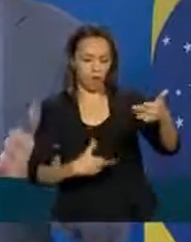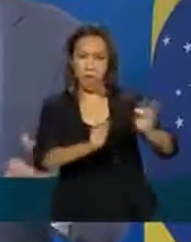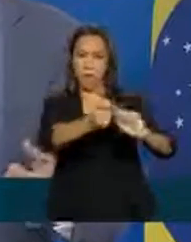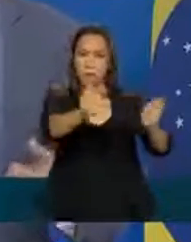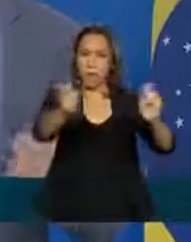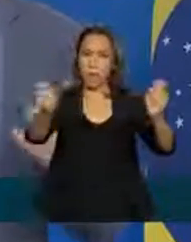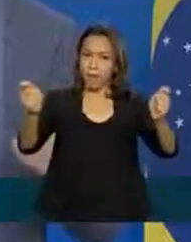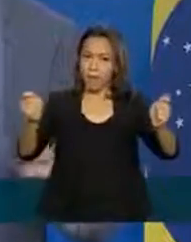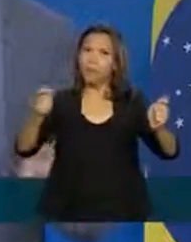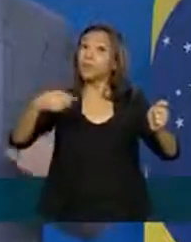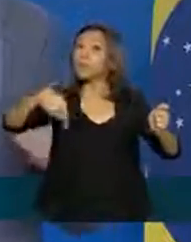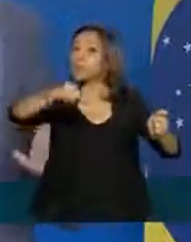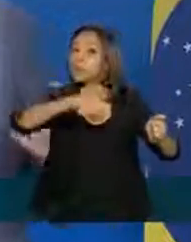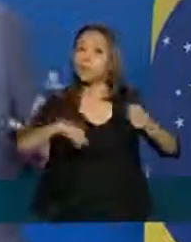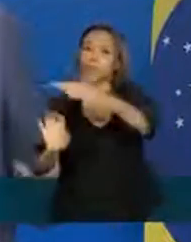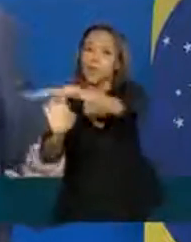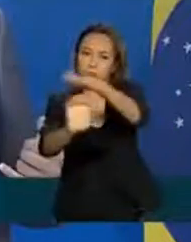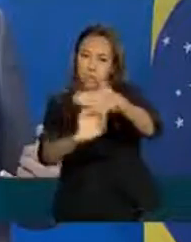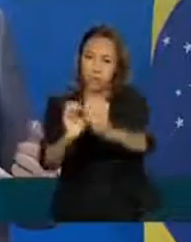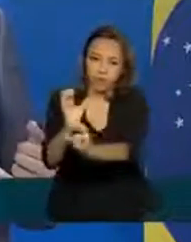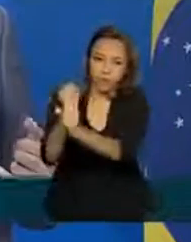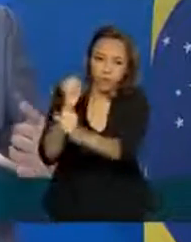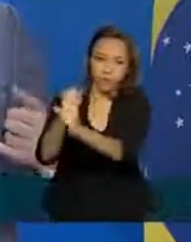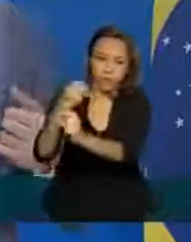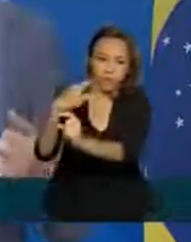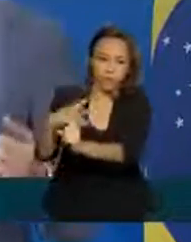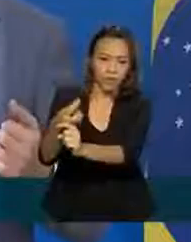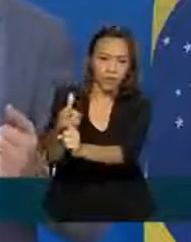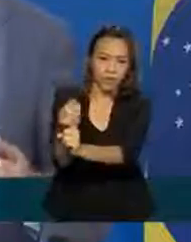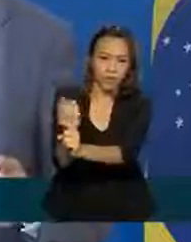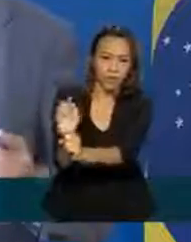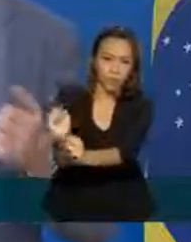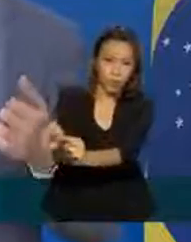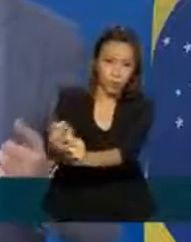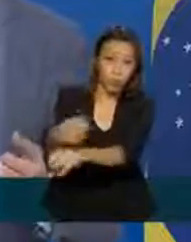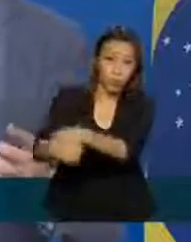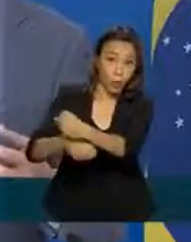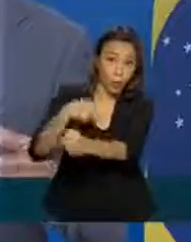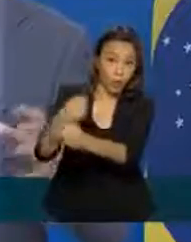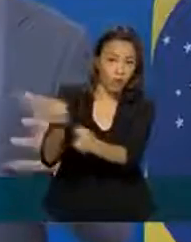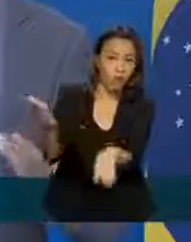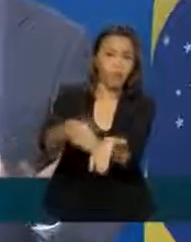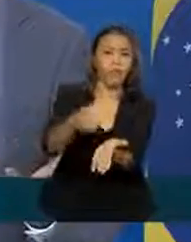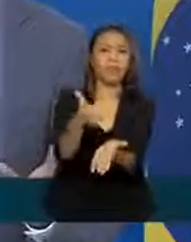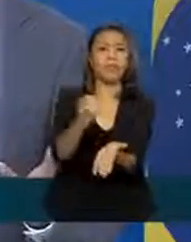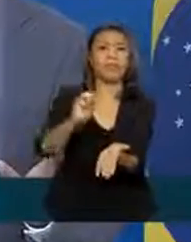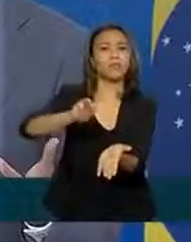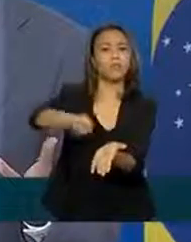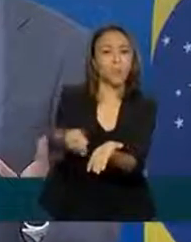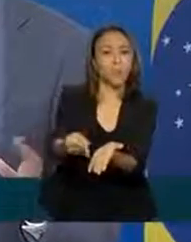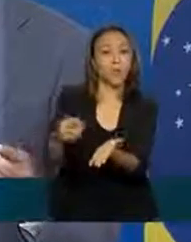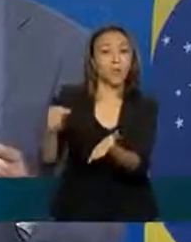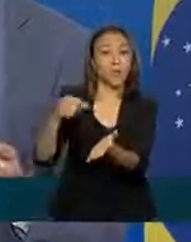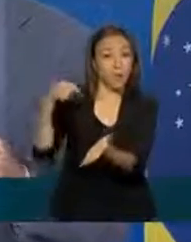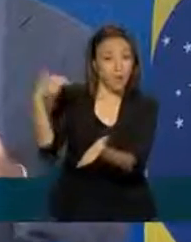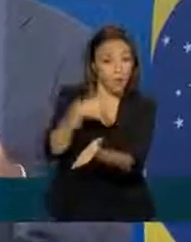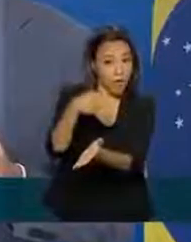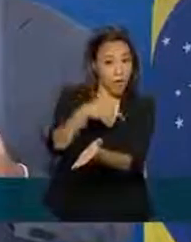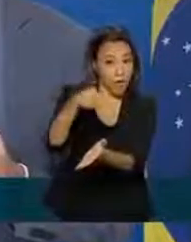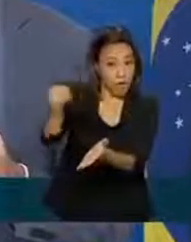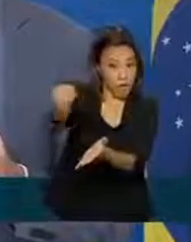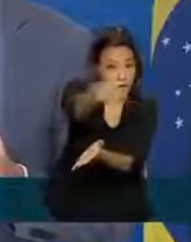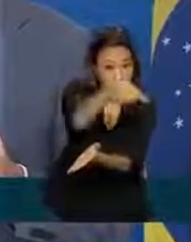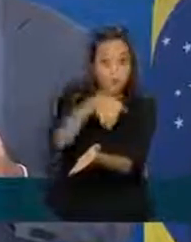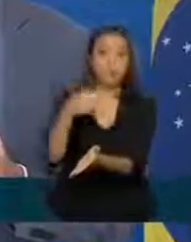empresas que faturam entre 360 mil por ano até 10 milhões operam essas folhas de pagamento